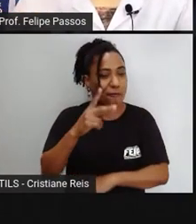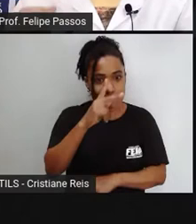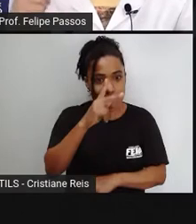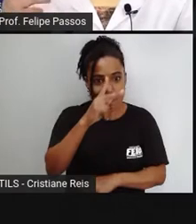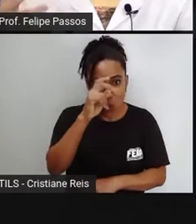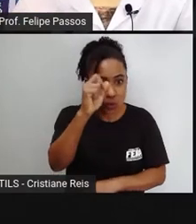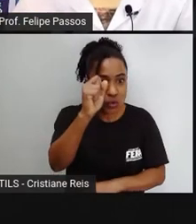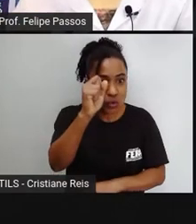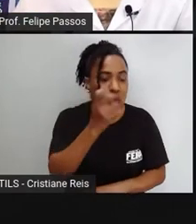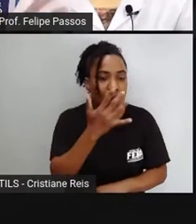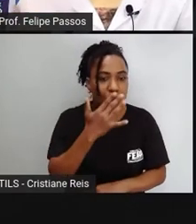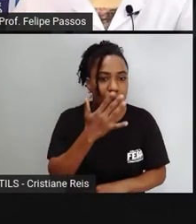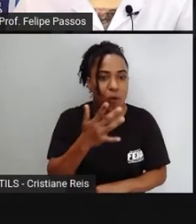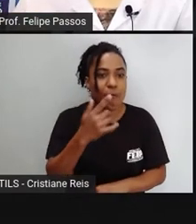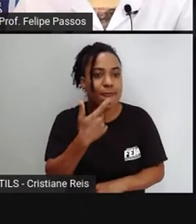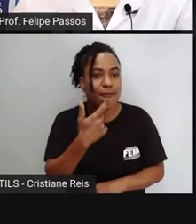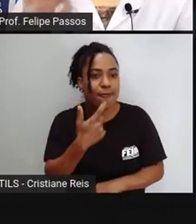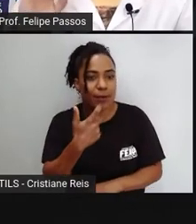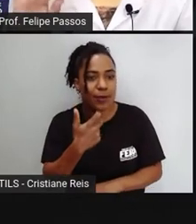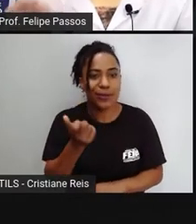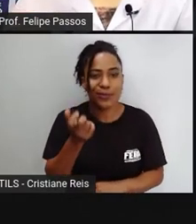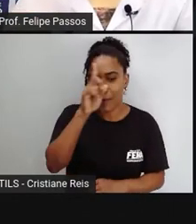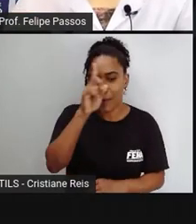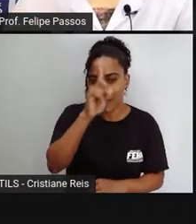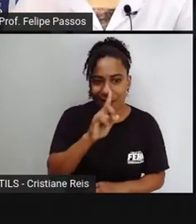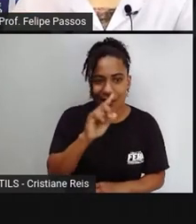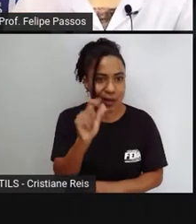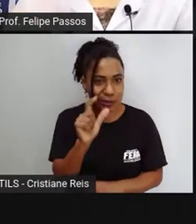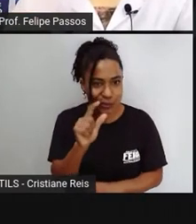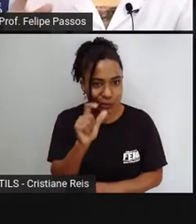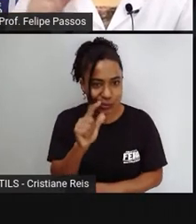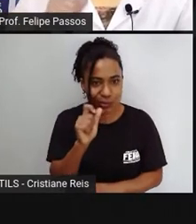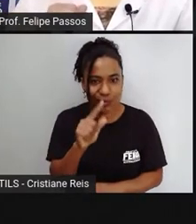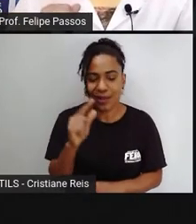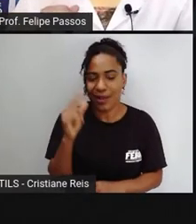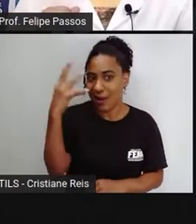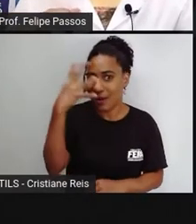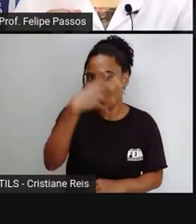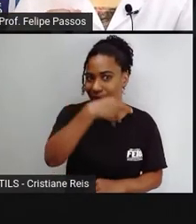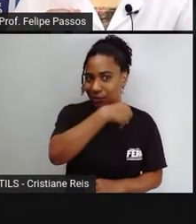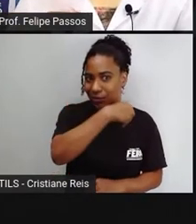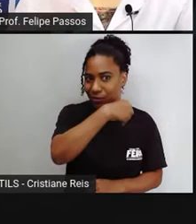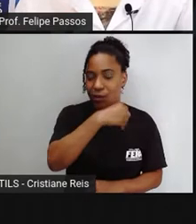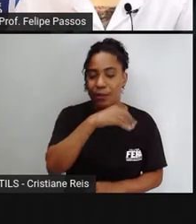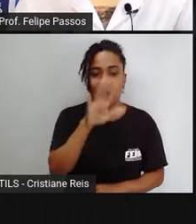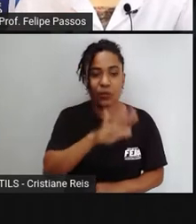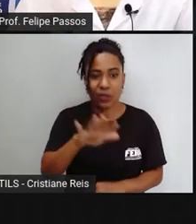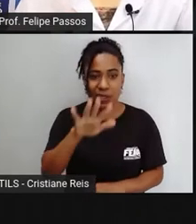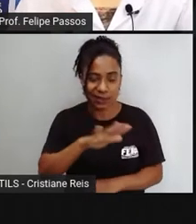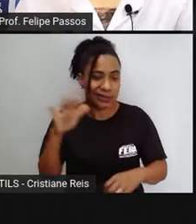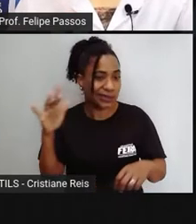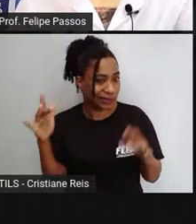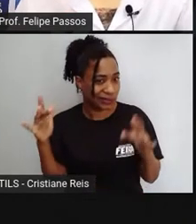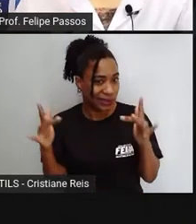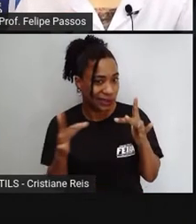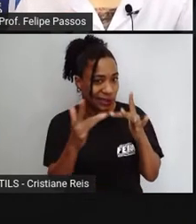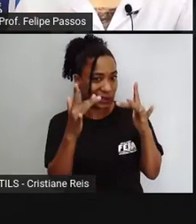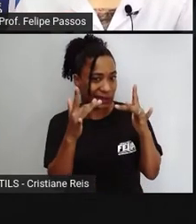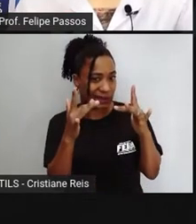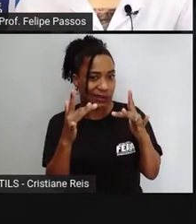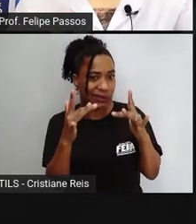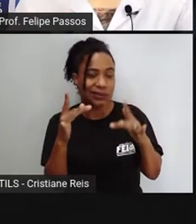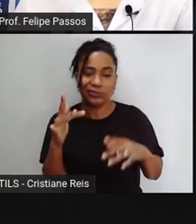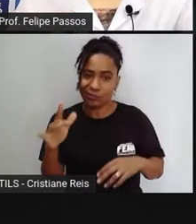assim, vermelhos, amarelos, azuis, tem um azul que é a coisa mais linda, mas você não pode encostar nele, porque se você tocar,